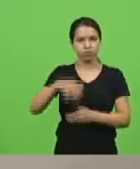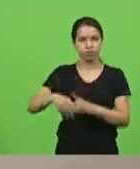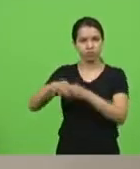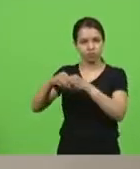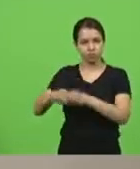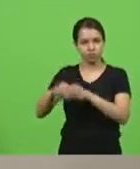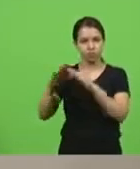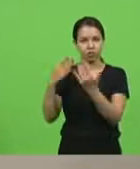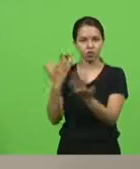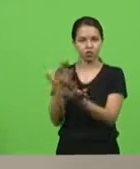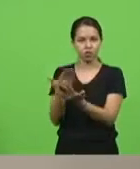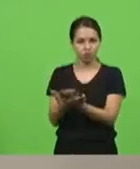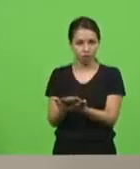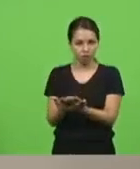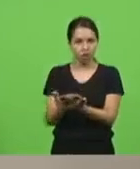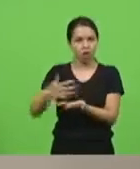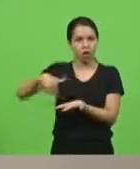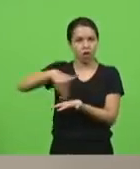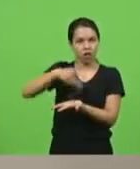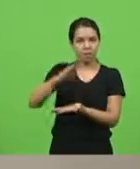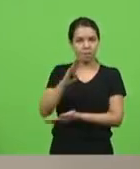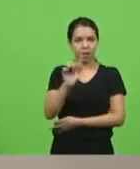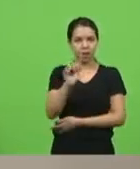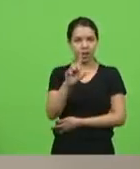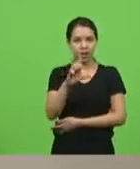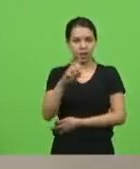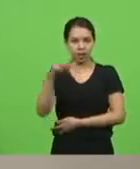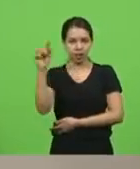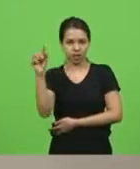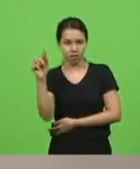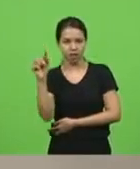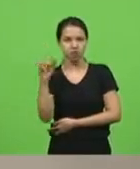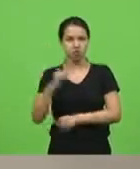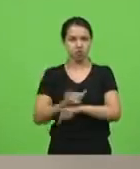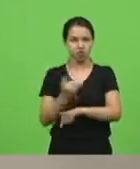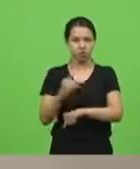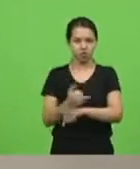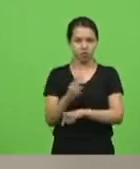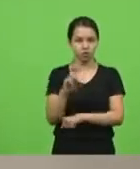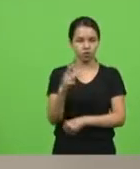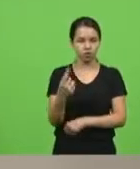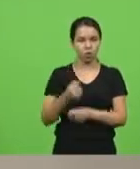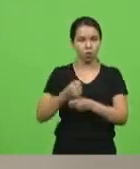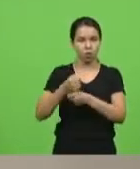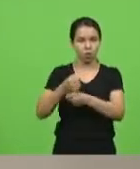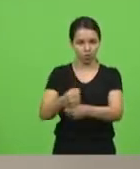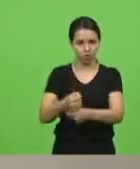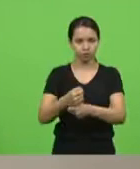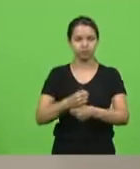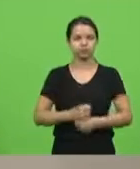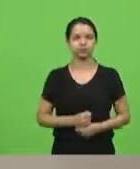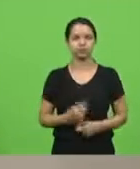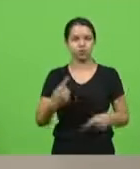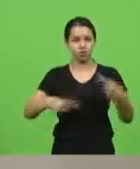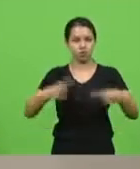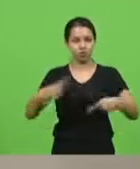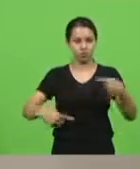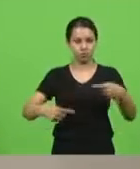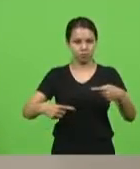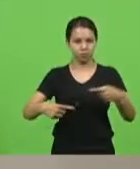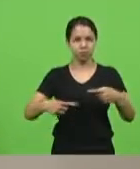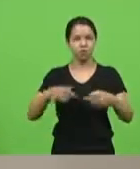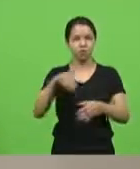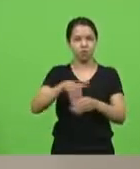Escola do Balé-Bolchó, em Joinville, por completar 21 anos de ensino, em discussão, não havendo quem queira discutir, em votação,